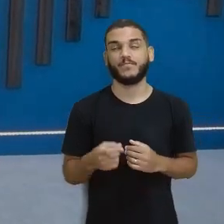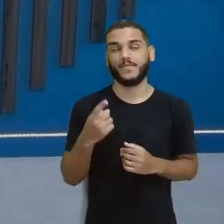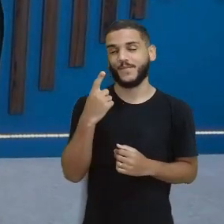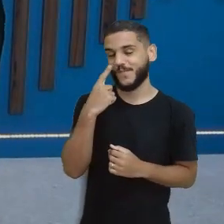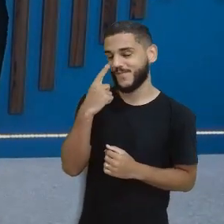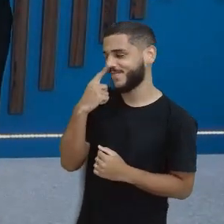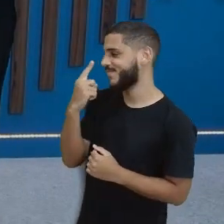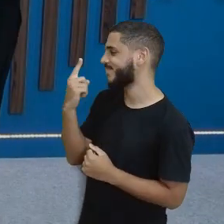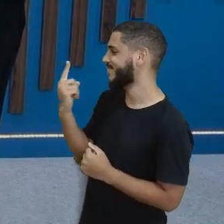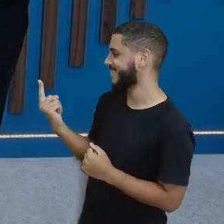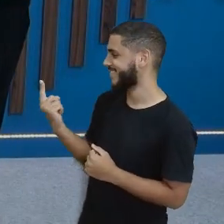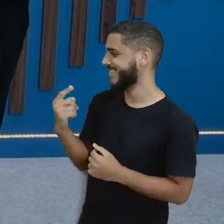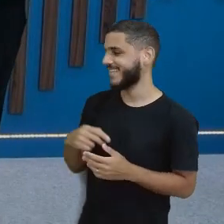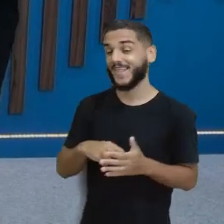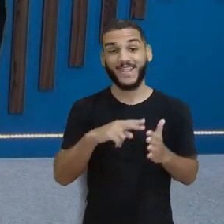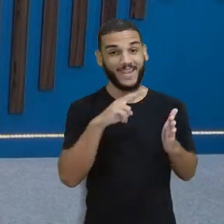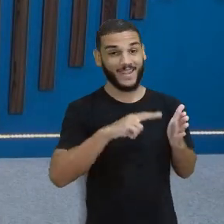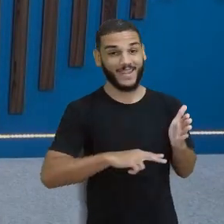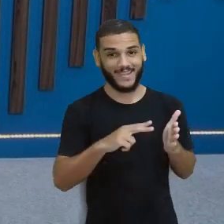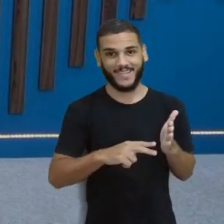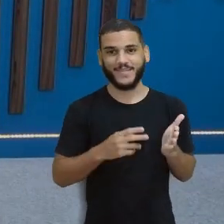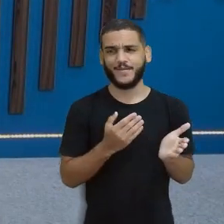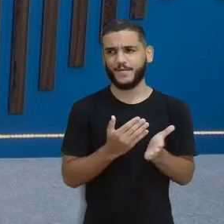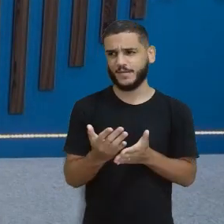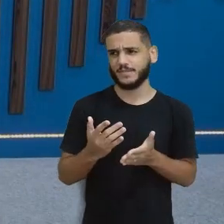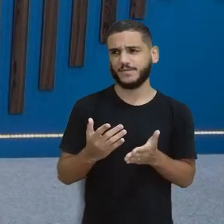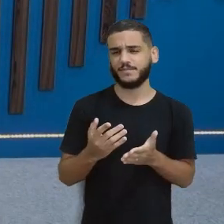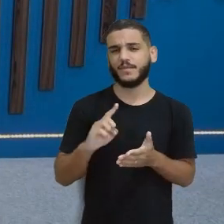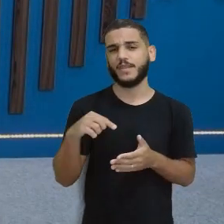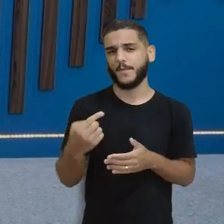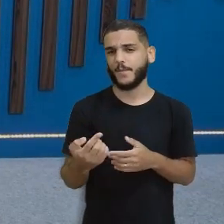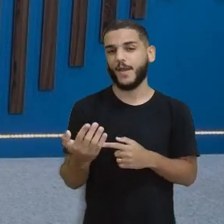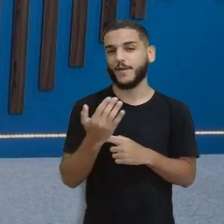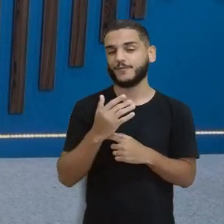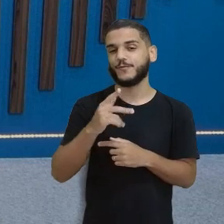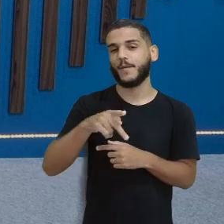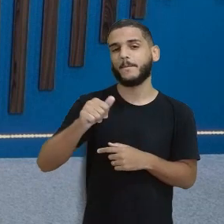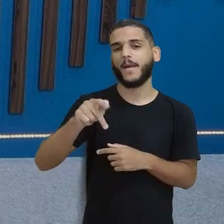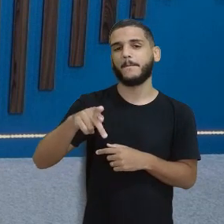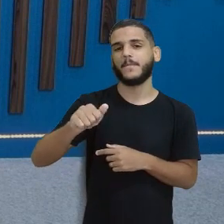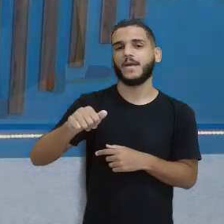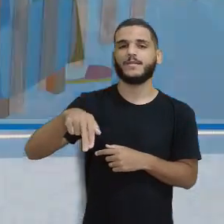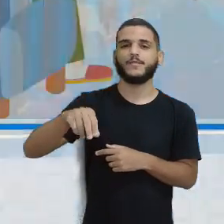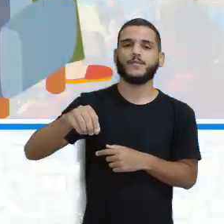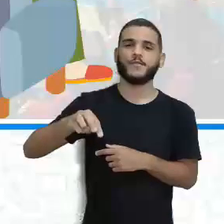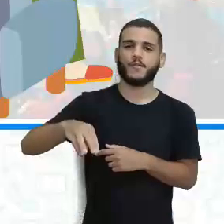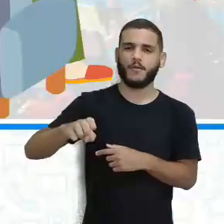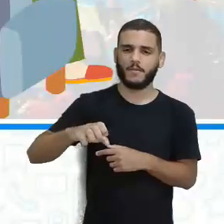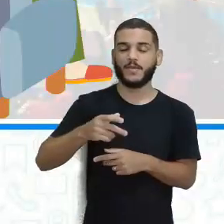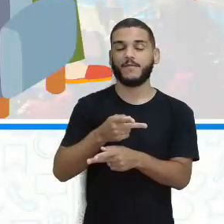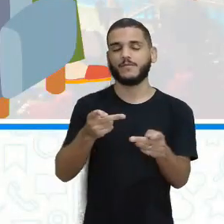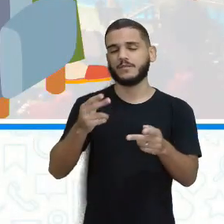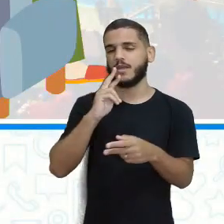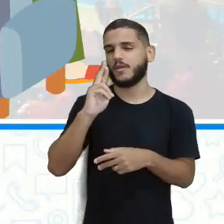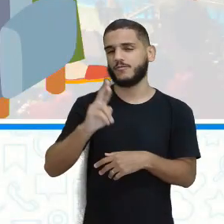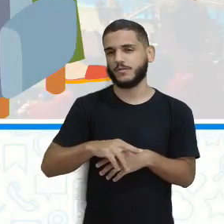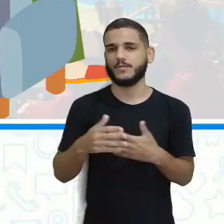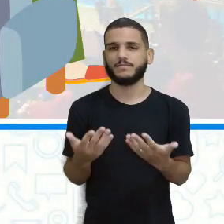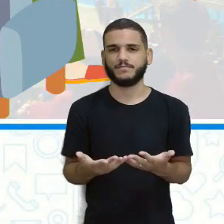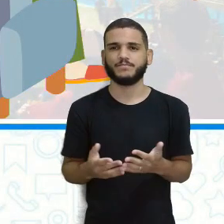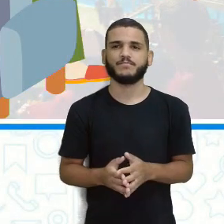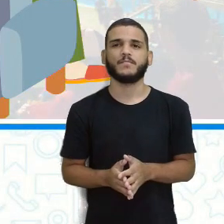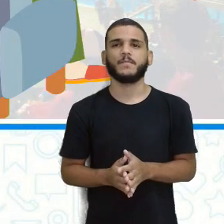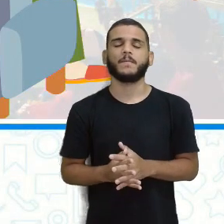Vamos ler aqui e ver o que a gente vai começar. Porque depois da ajuda do Papanoma, você em casa com certeza vai responder. No